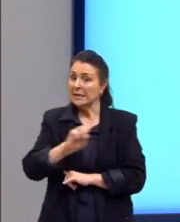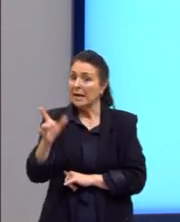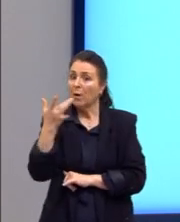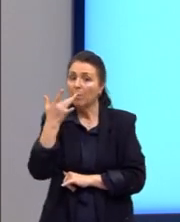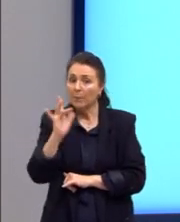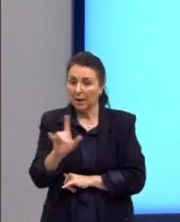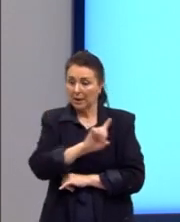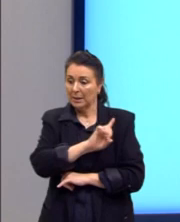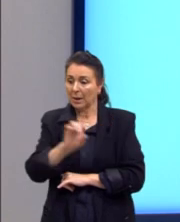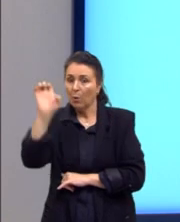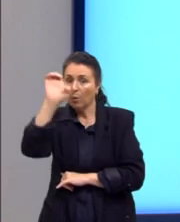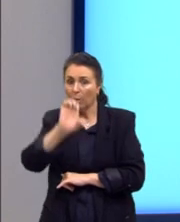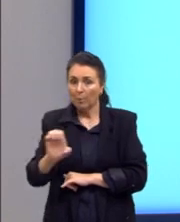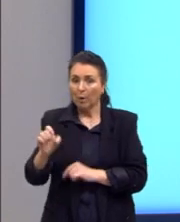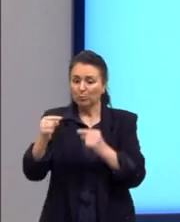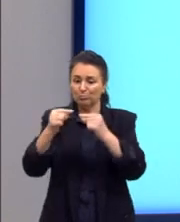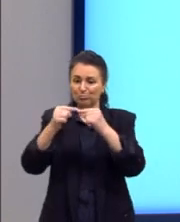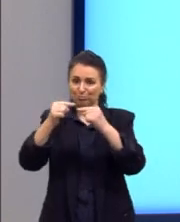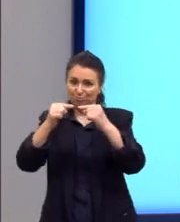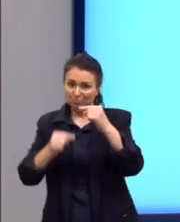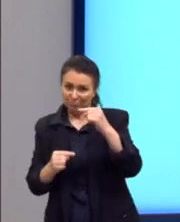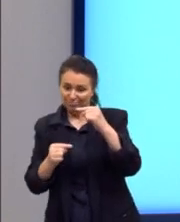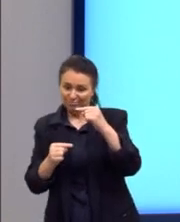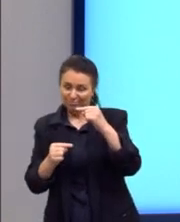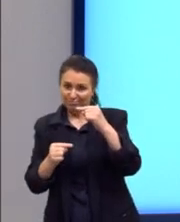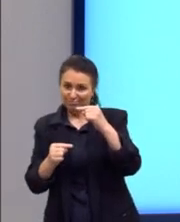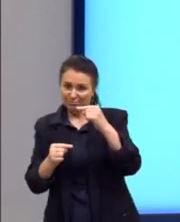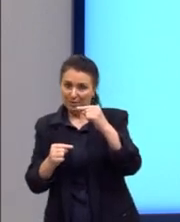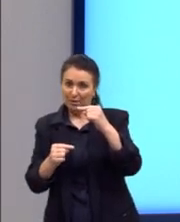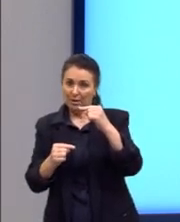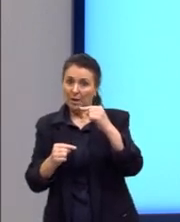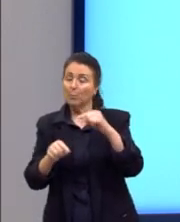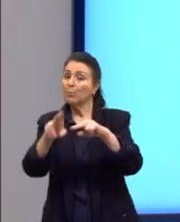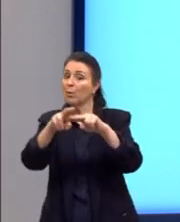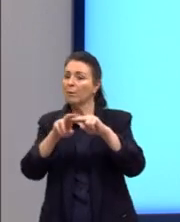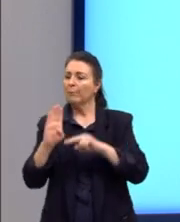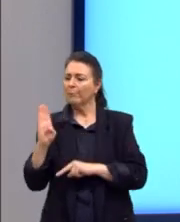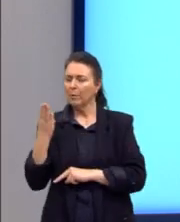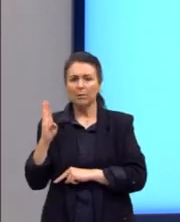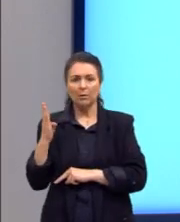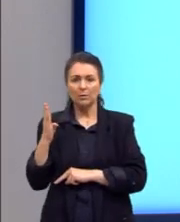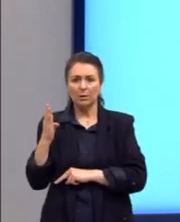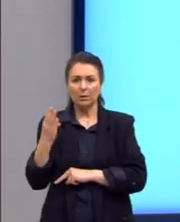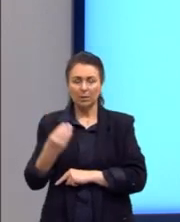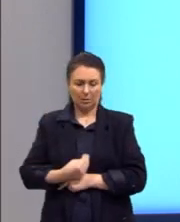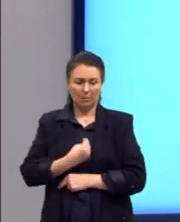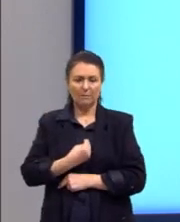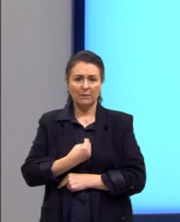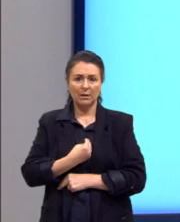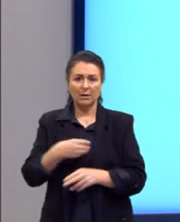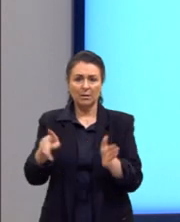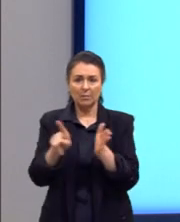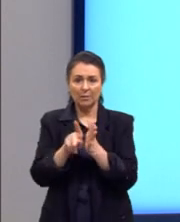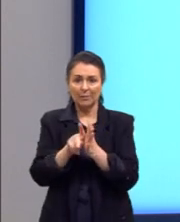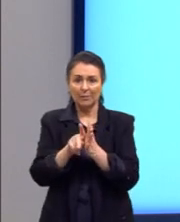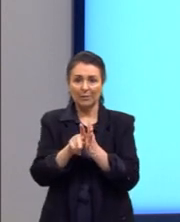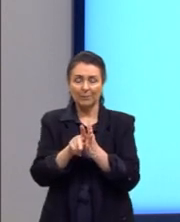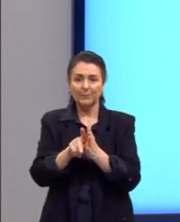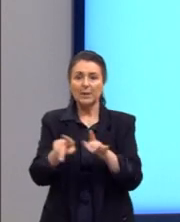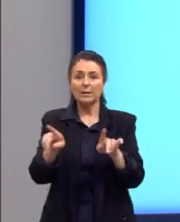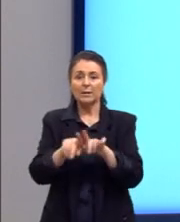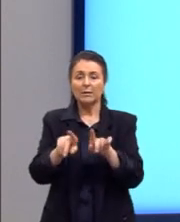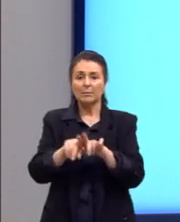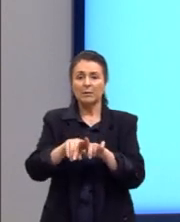eram inferiores, e numa condição biológica. E daí também, muito marcante nesse período, é o